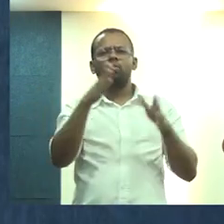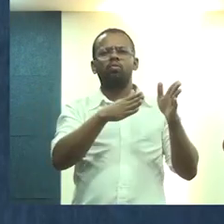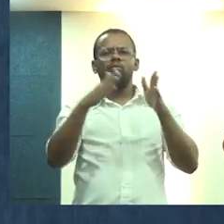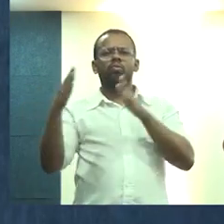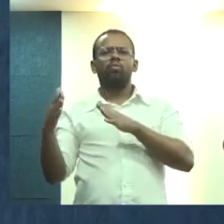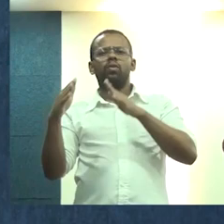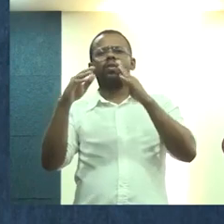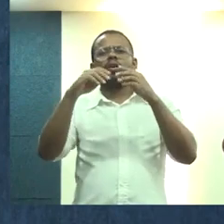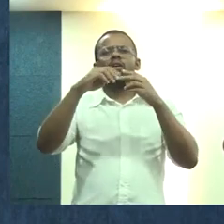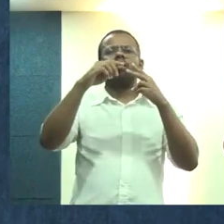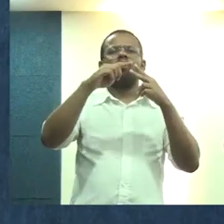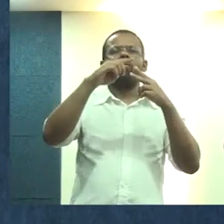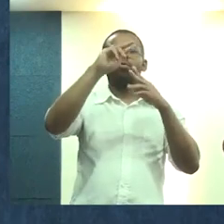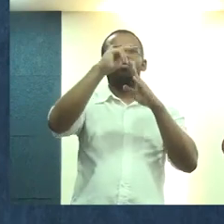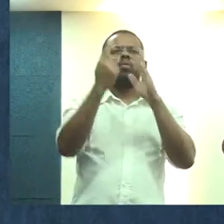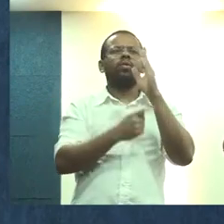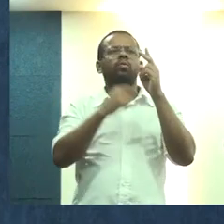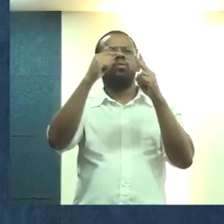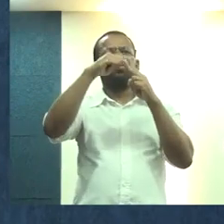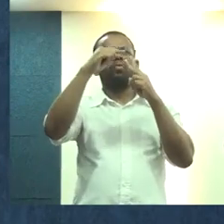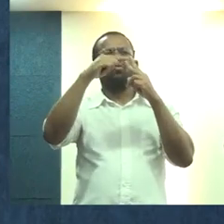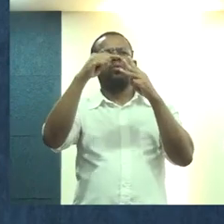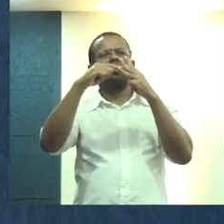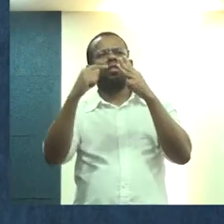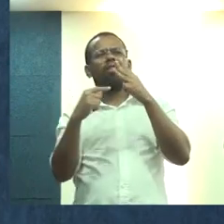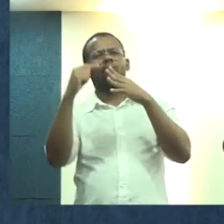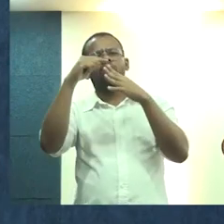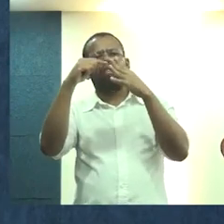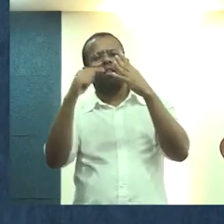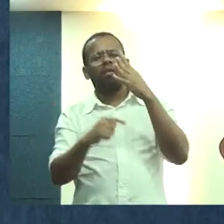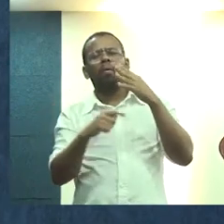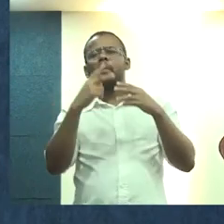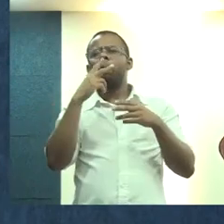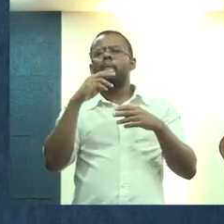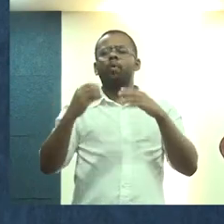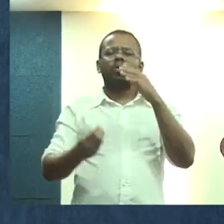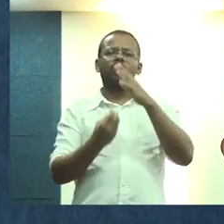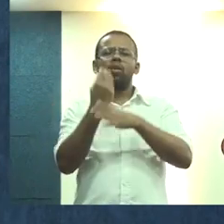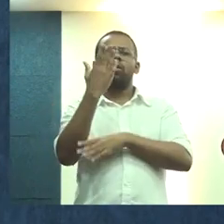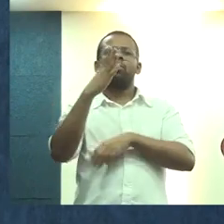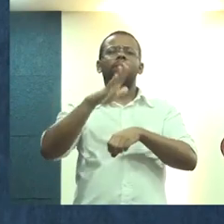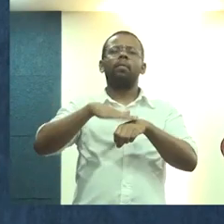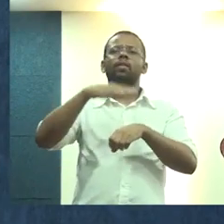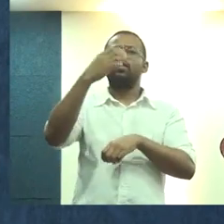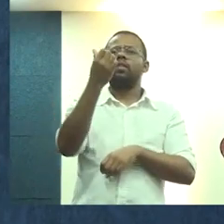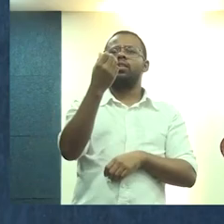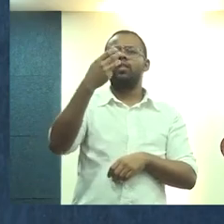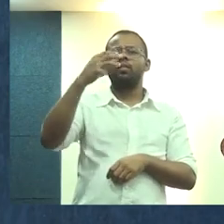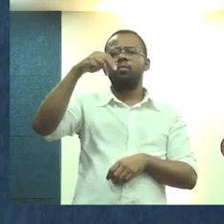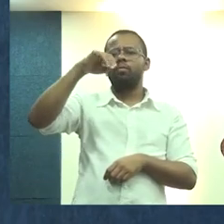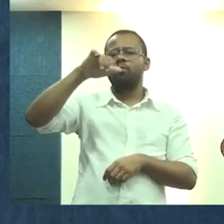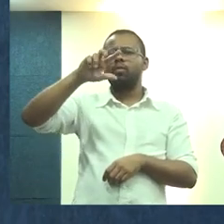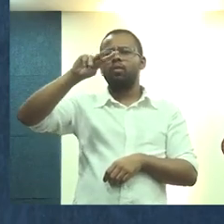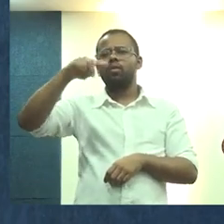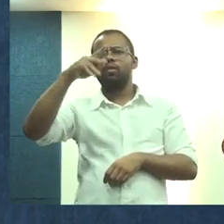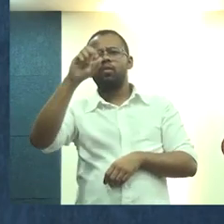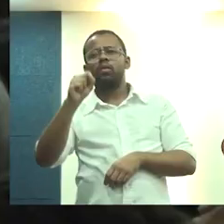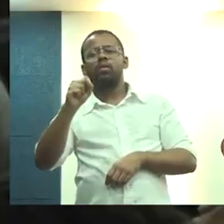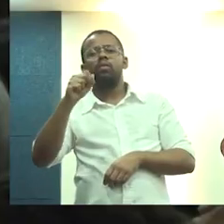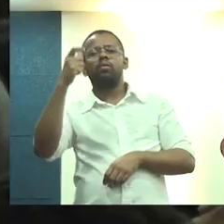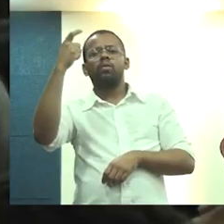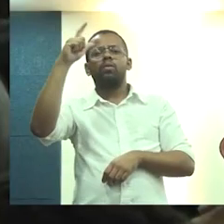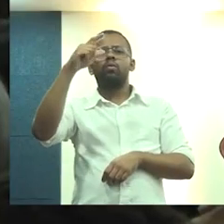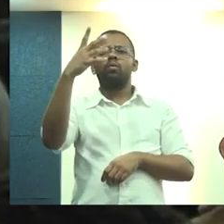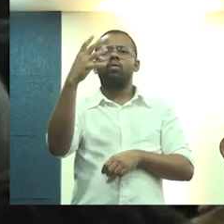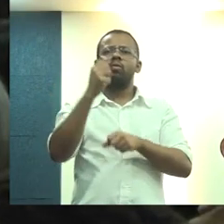por um Minha Casa Minha Vida, um, dois, produziu quase três milhões de moradia e, depois de quatro anos de desmonte,